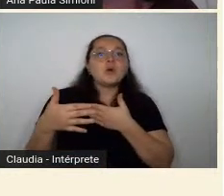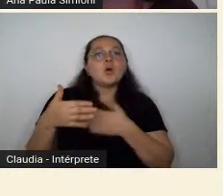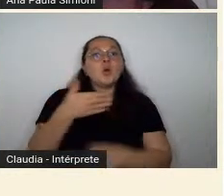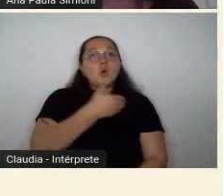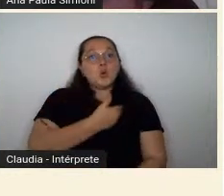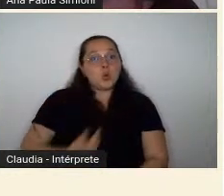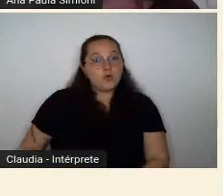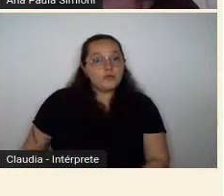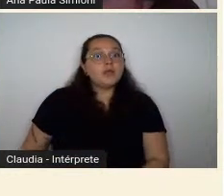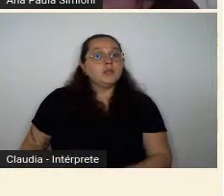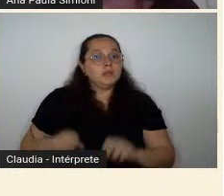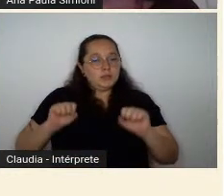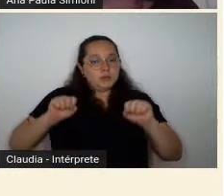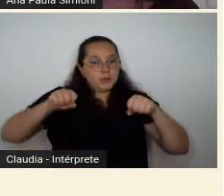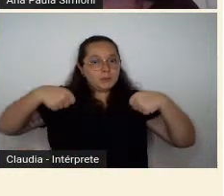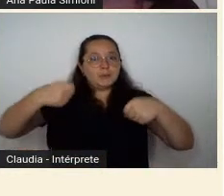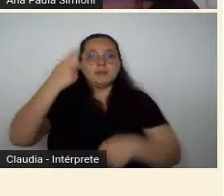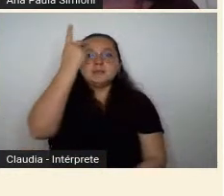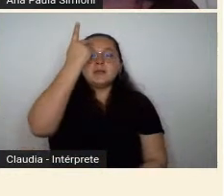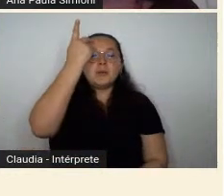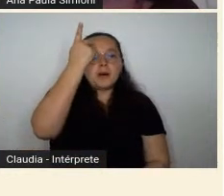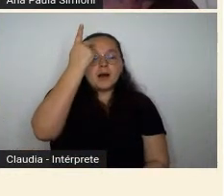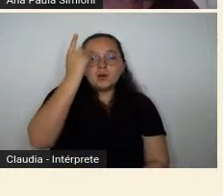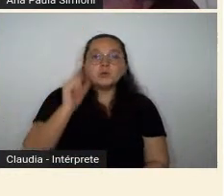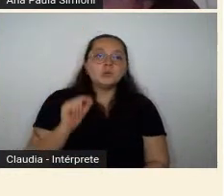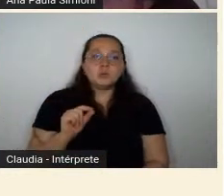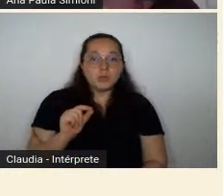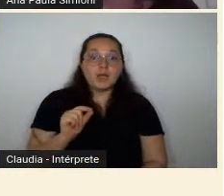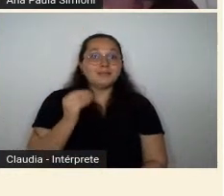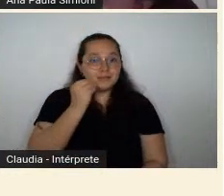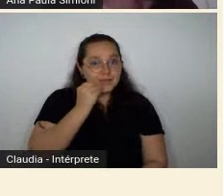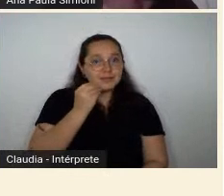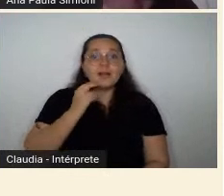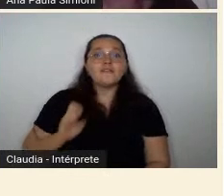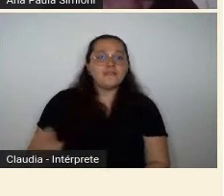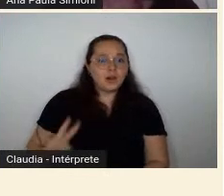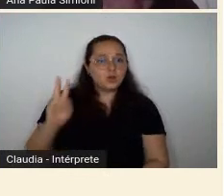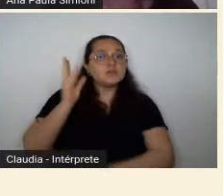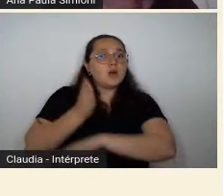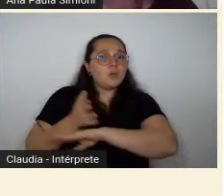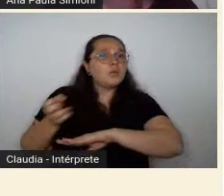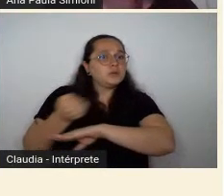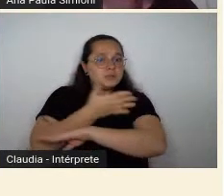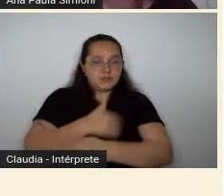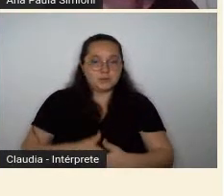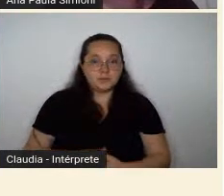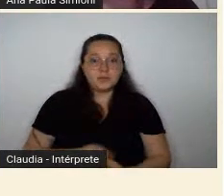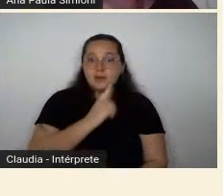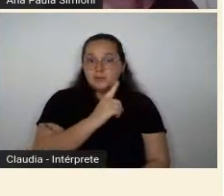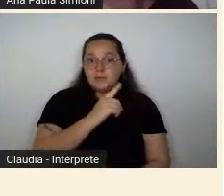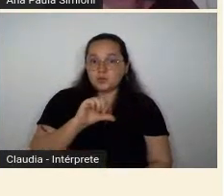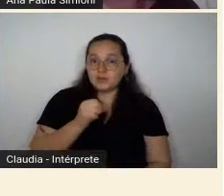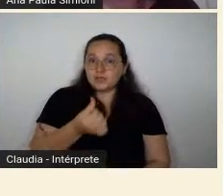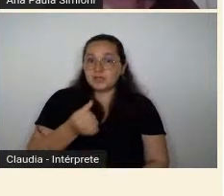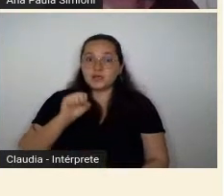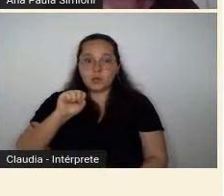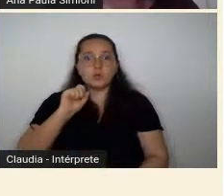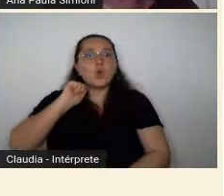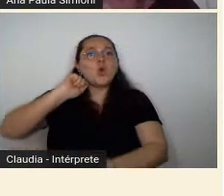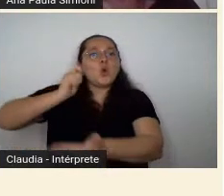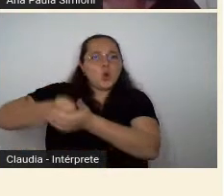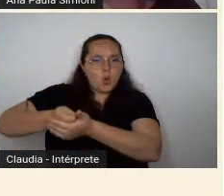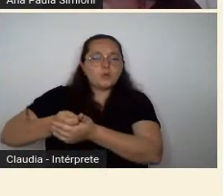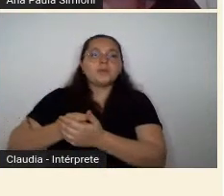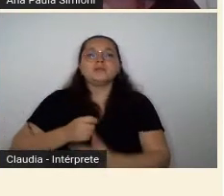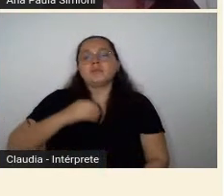de São Paulo, na valorização de um certo modernismo. Em 68, o governo compra a coleção pessoal do Mário de Andrade, que